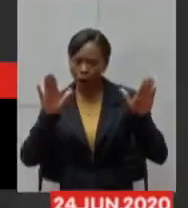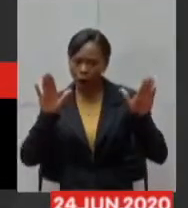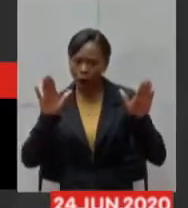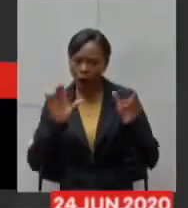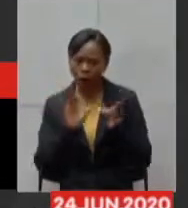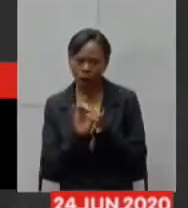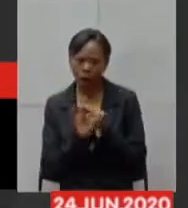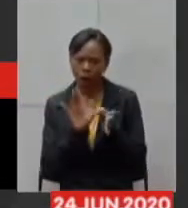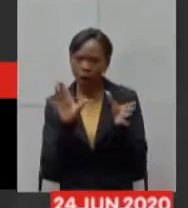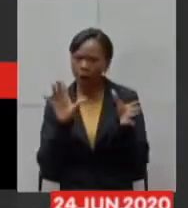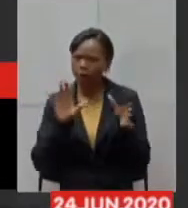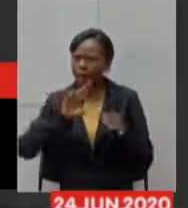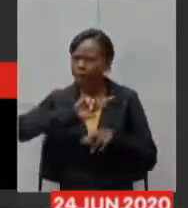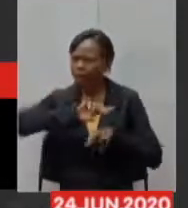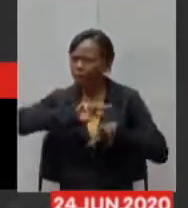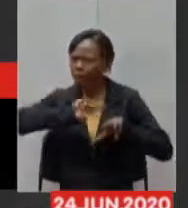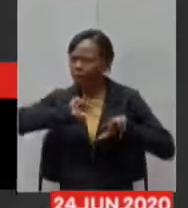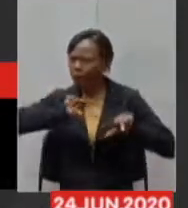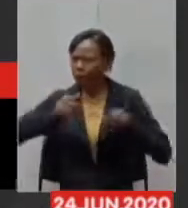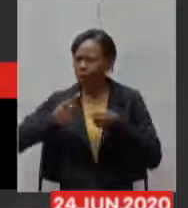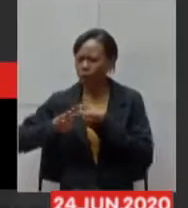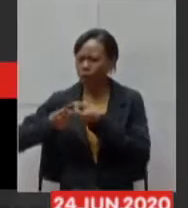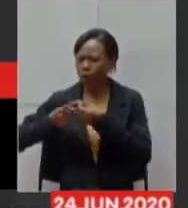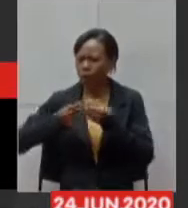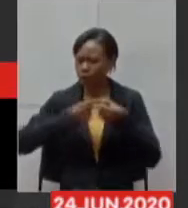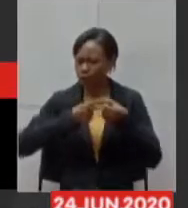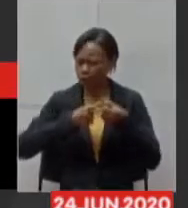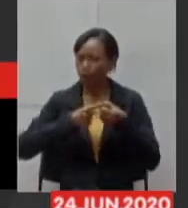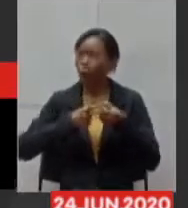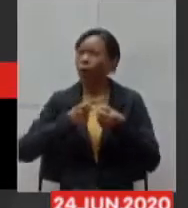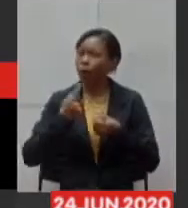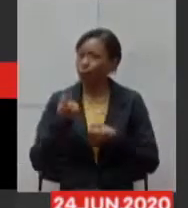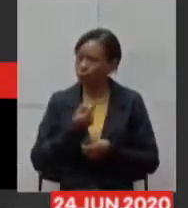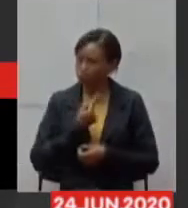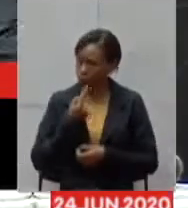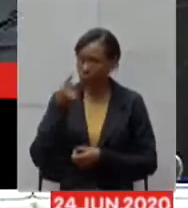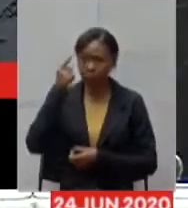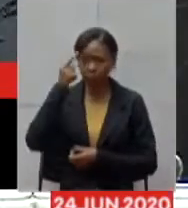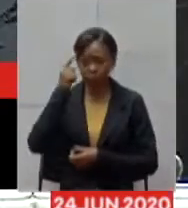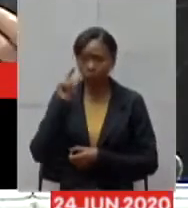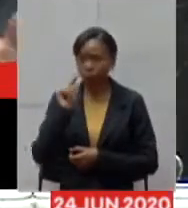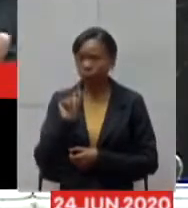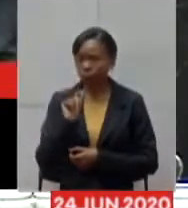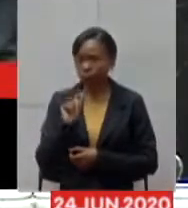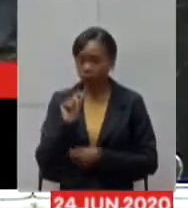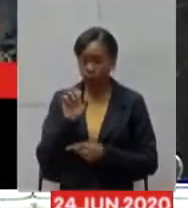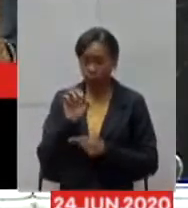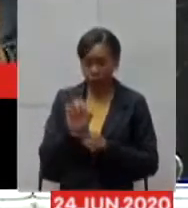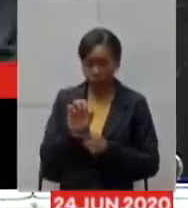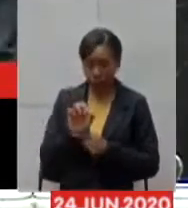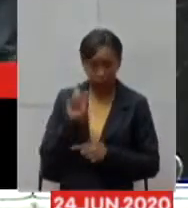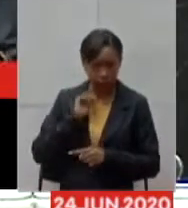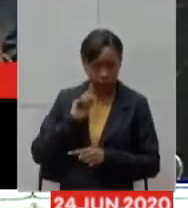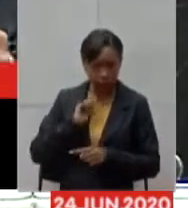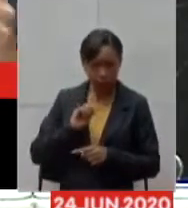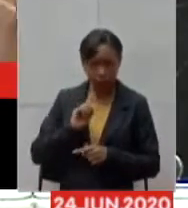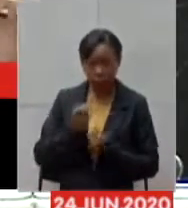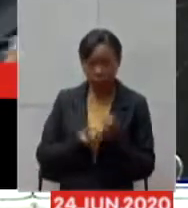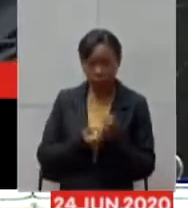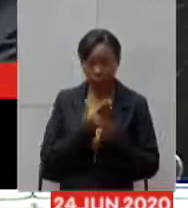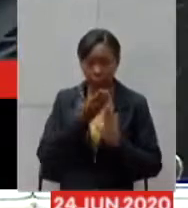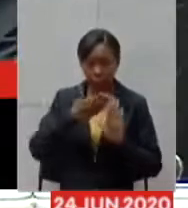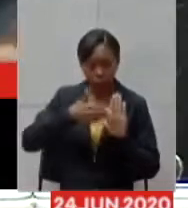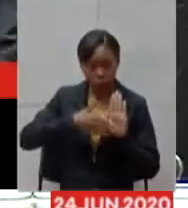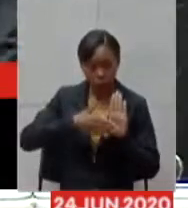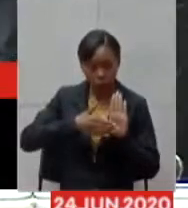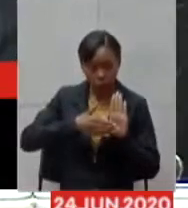e neste momento nós entendemos que seria importante o estado através de um programa orientar um isolamento